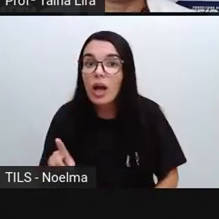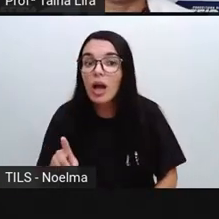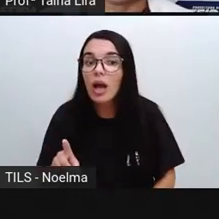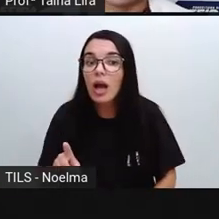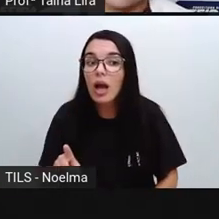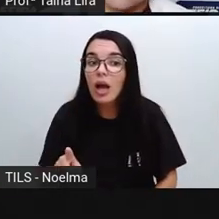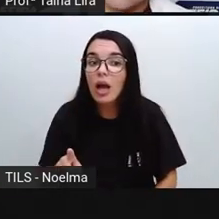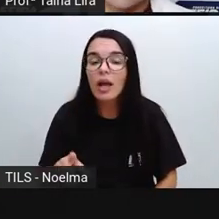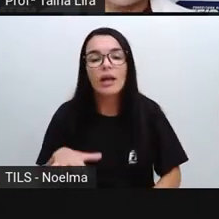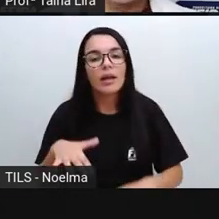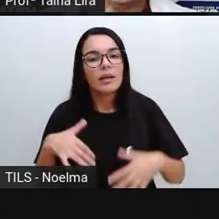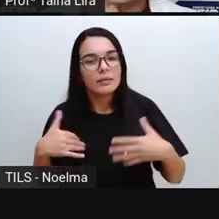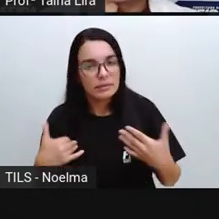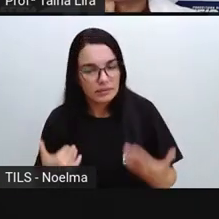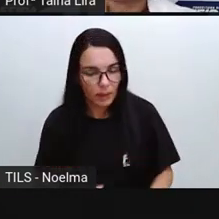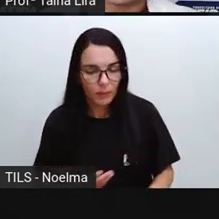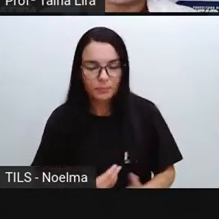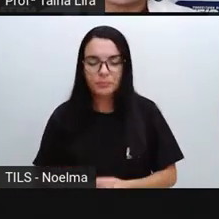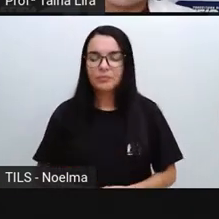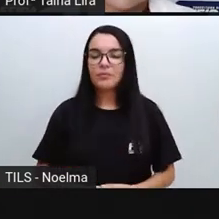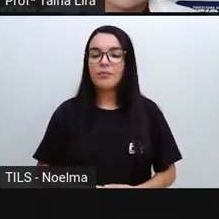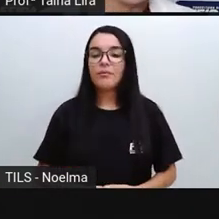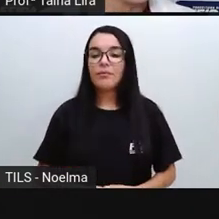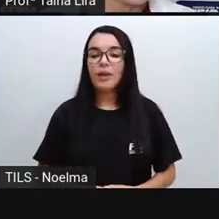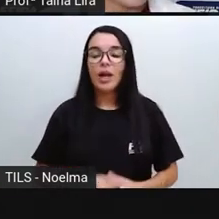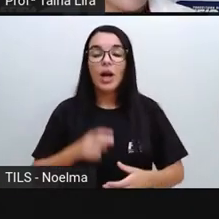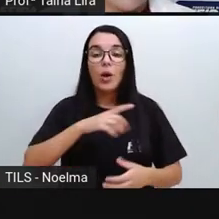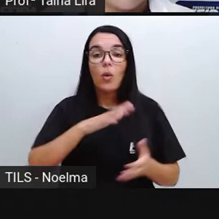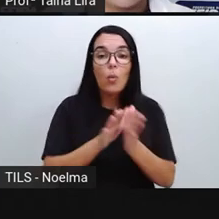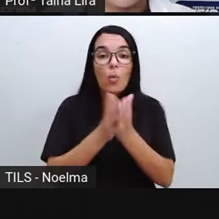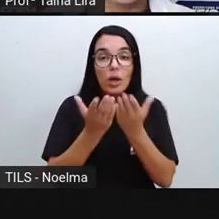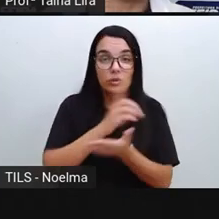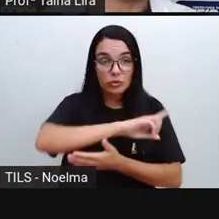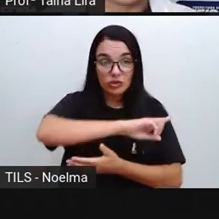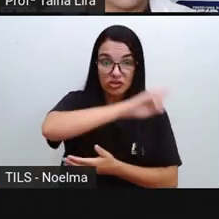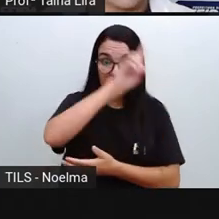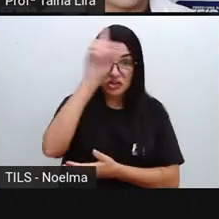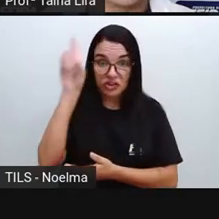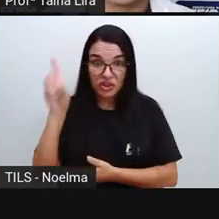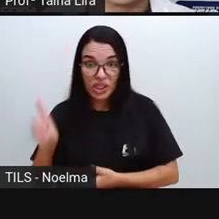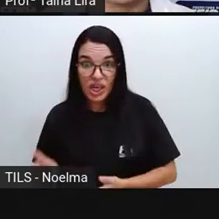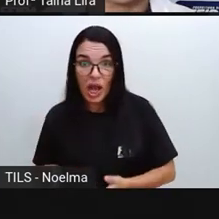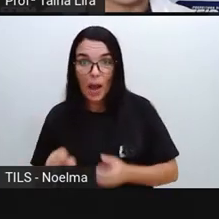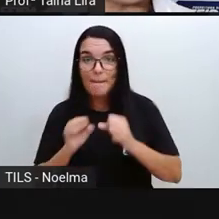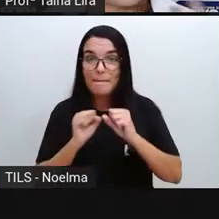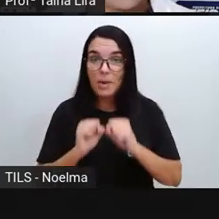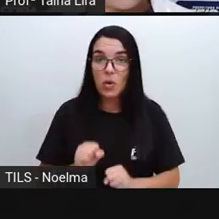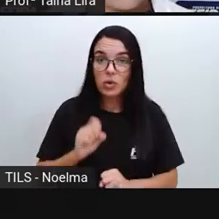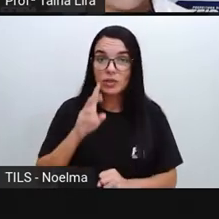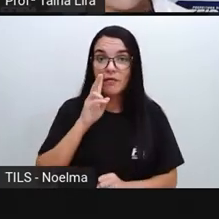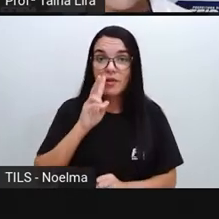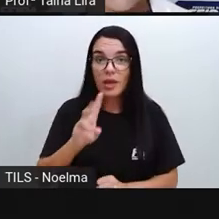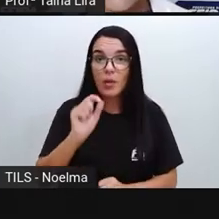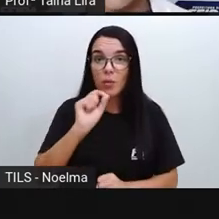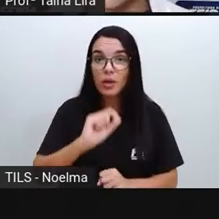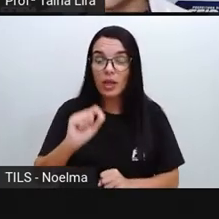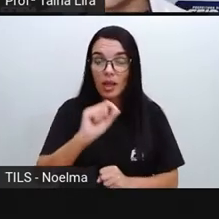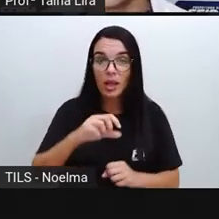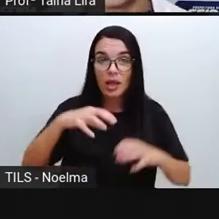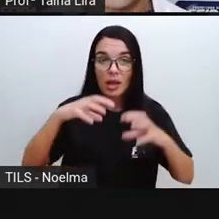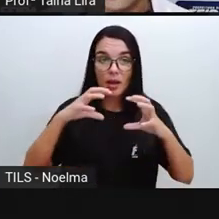durante o dia, o que a gente consegue ver no céu, além do Sol? Então, gente vê o Sol, não é?